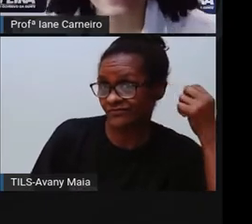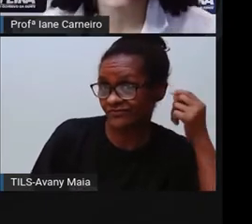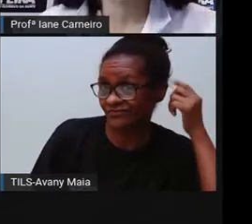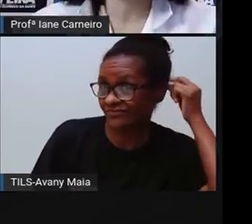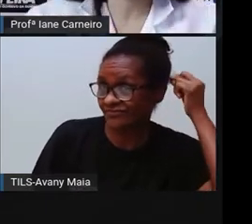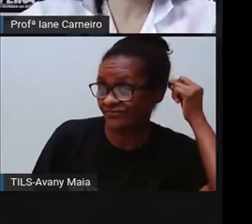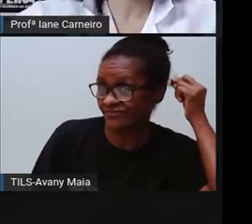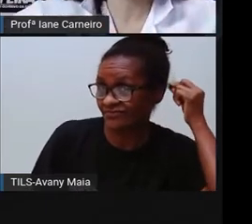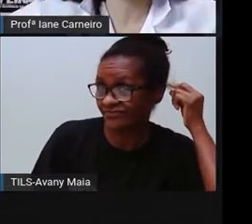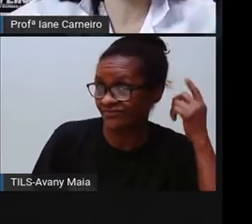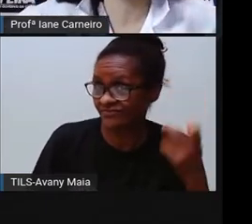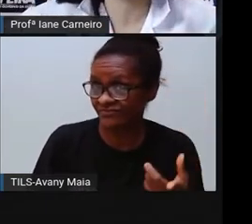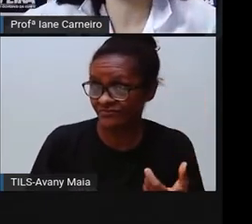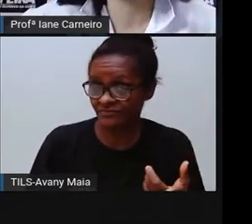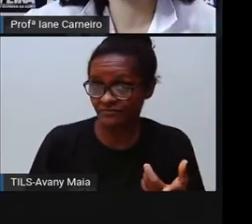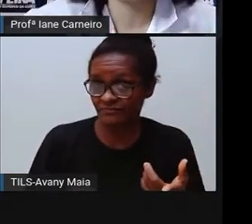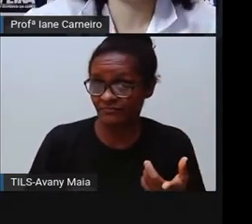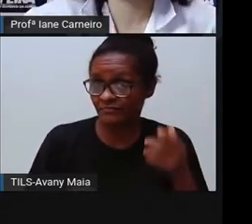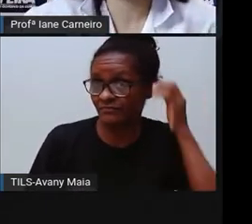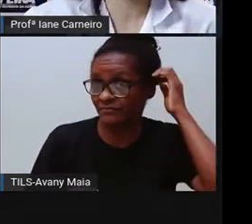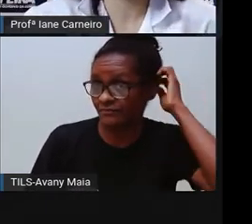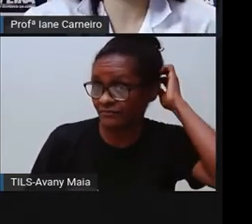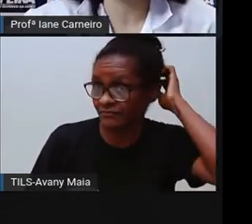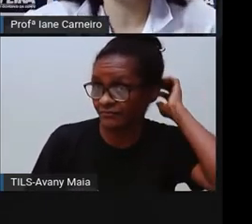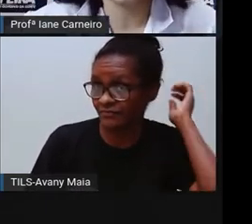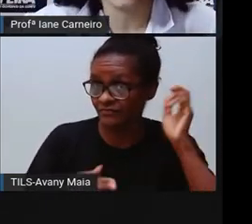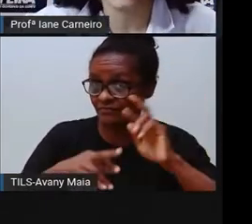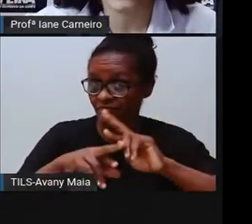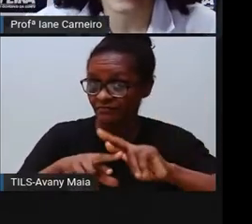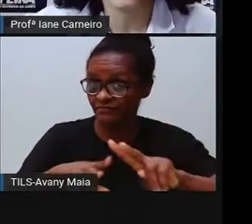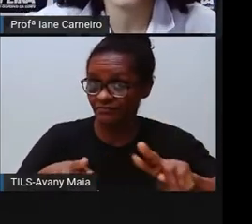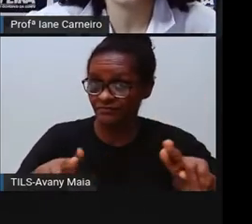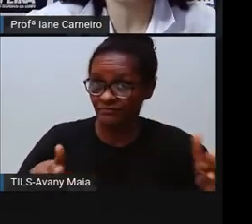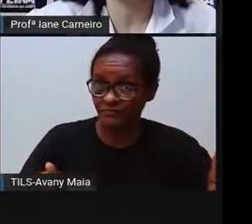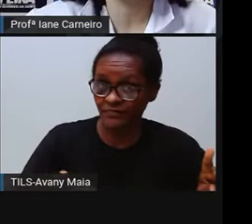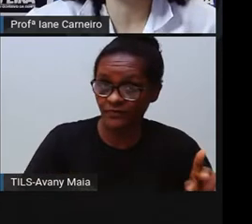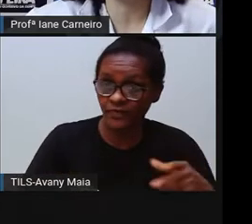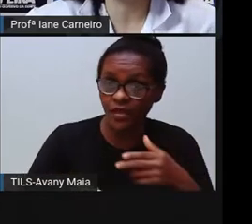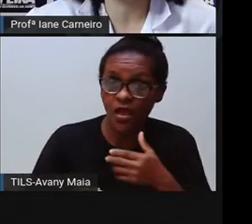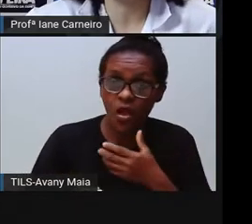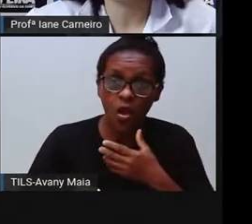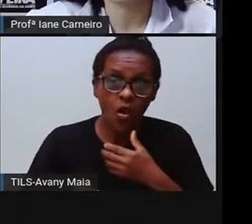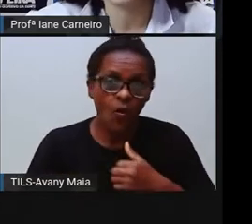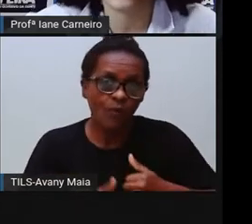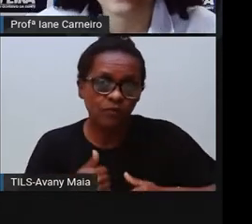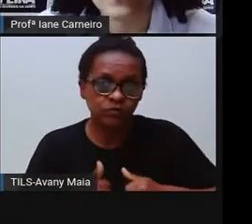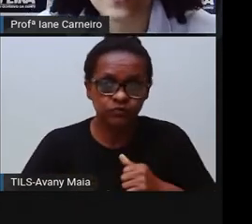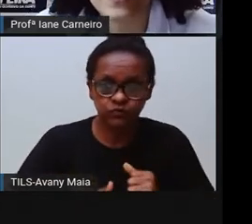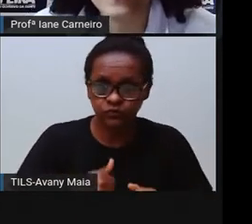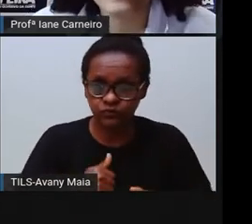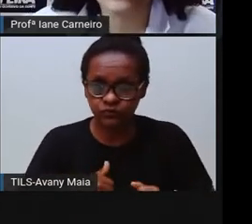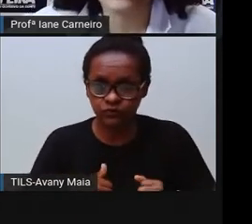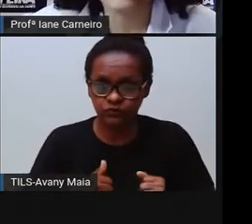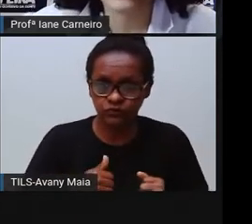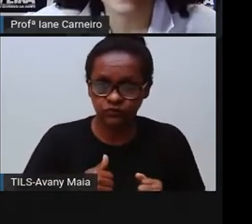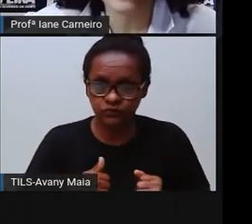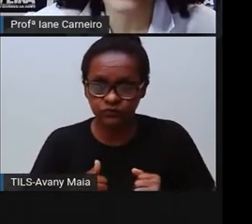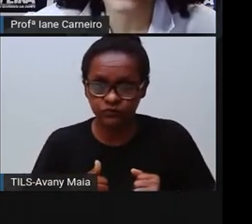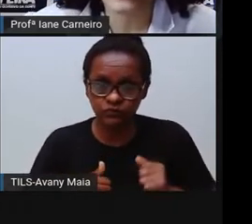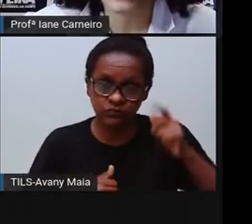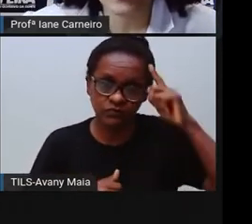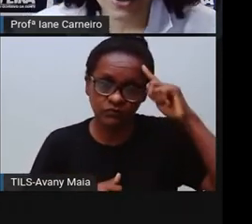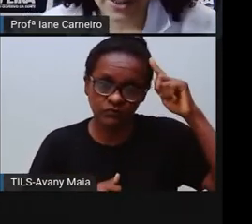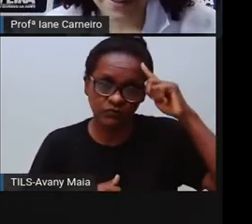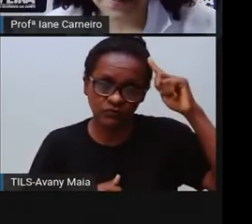E tem aqui um bonequinho, um pensativo. O que será que ele está pensando? Então, vamos lá